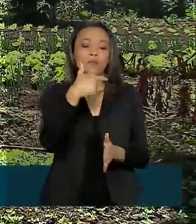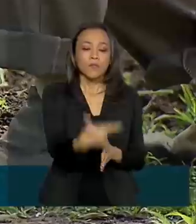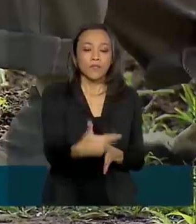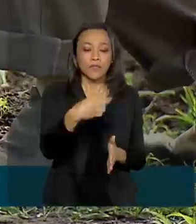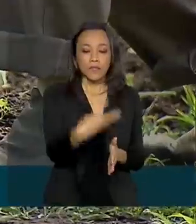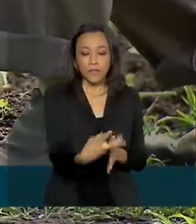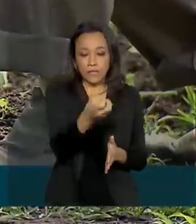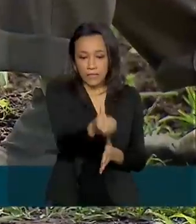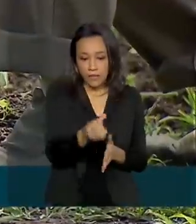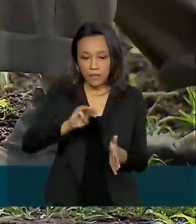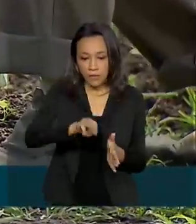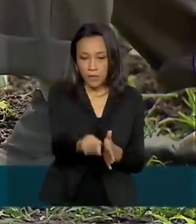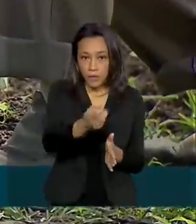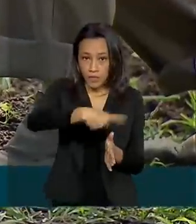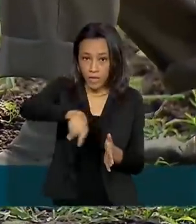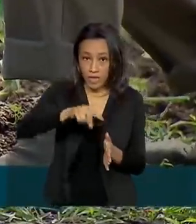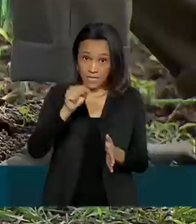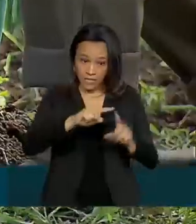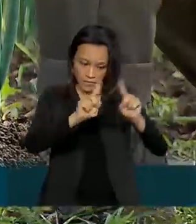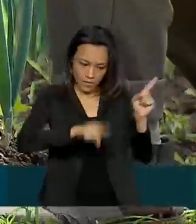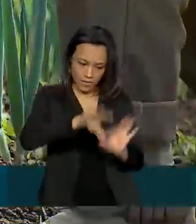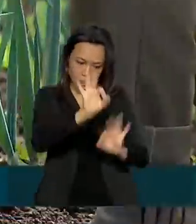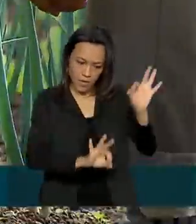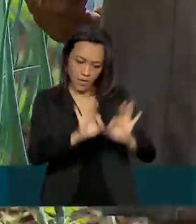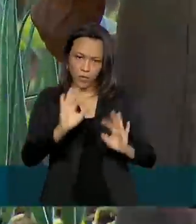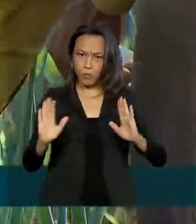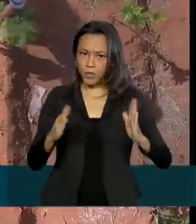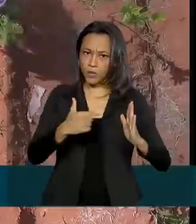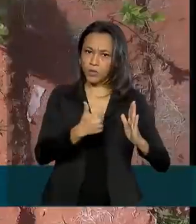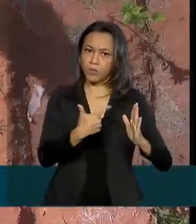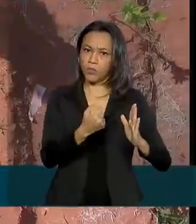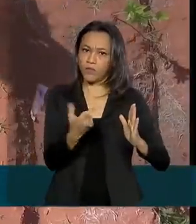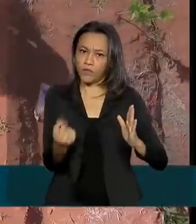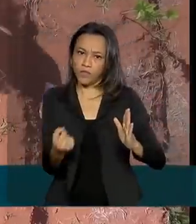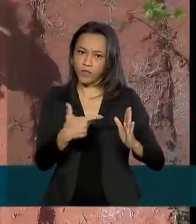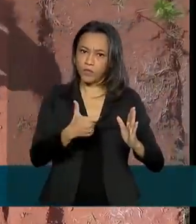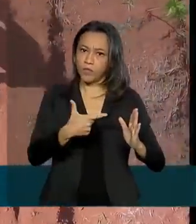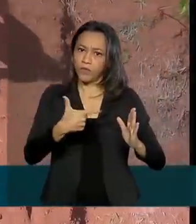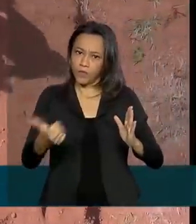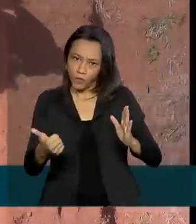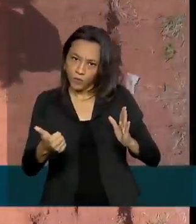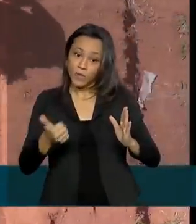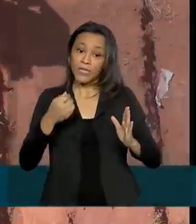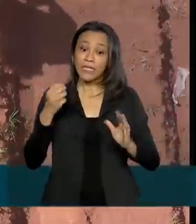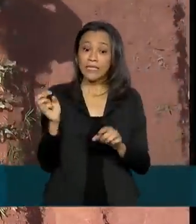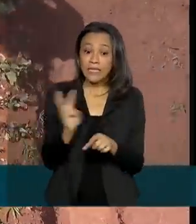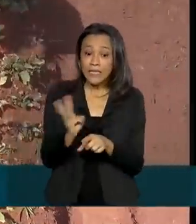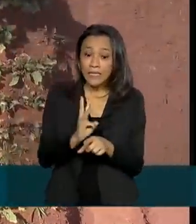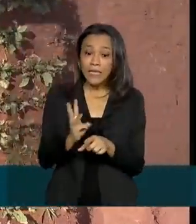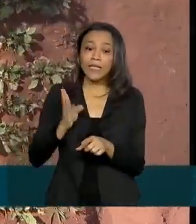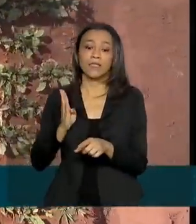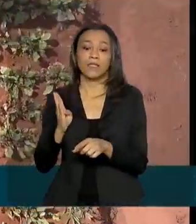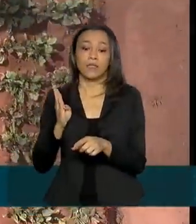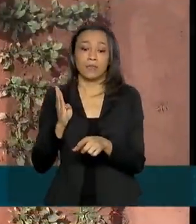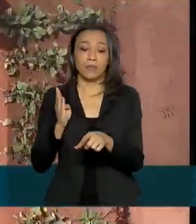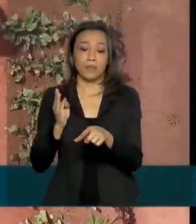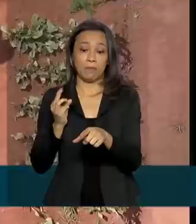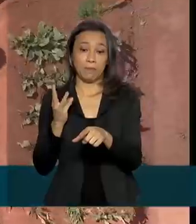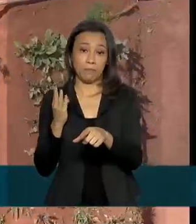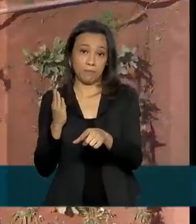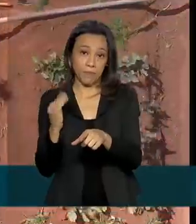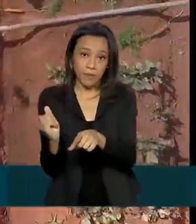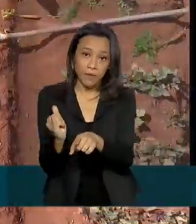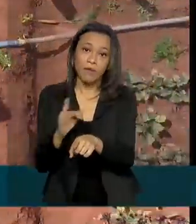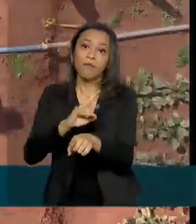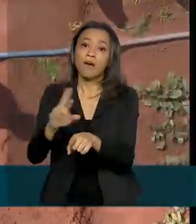de reais do Plano Safra 2020-2021, 33 bilhões serão destinados para